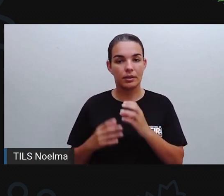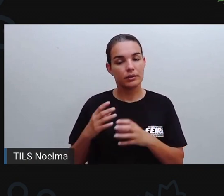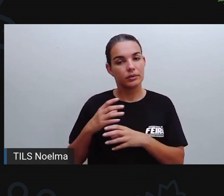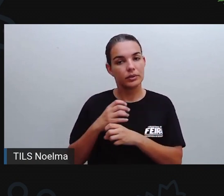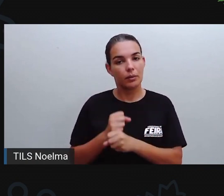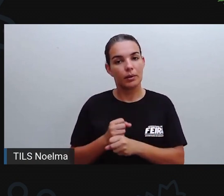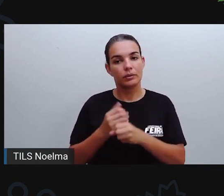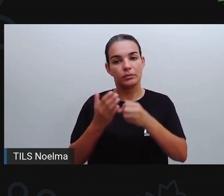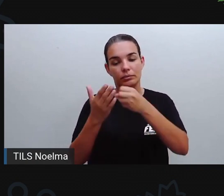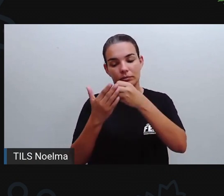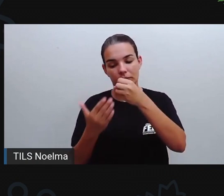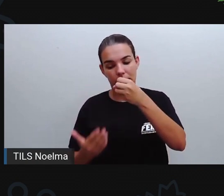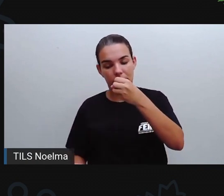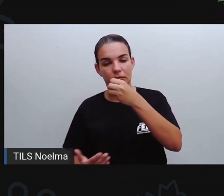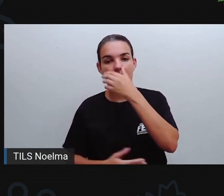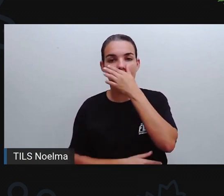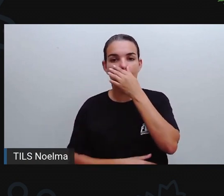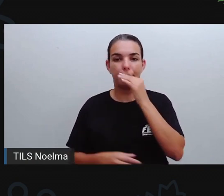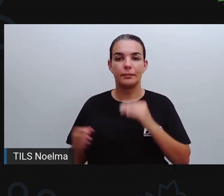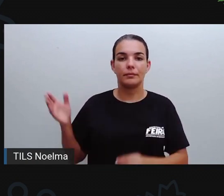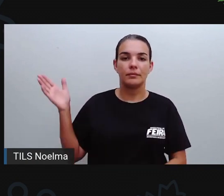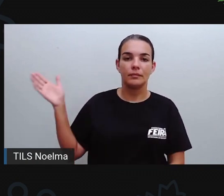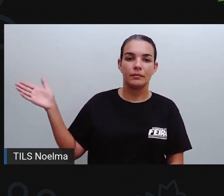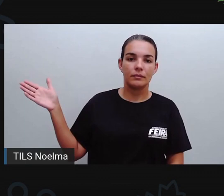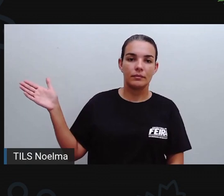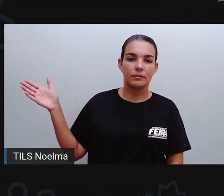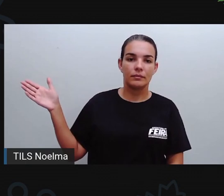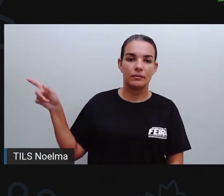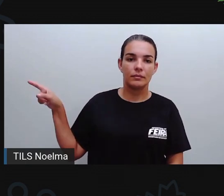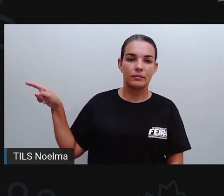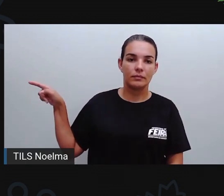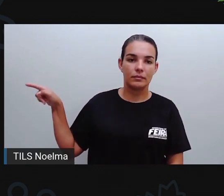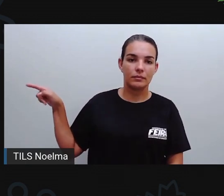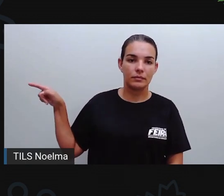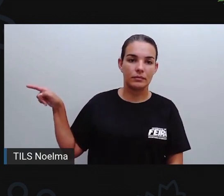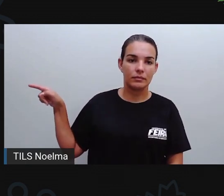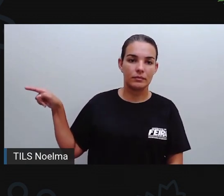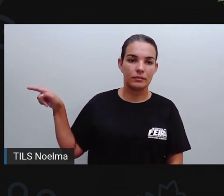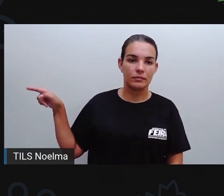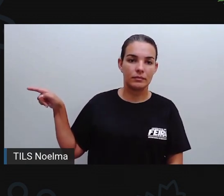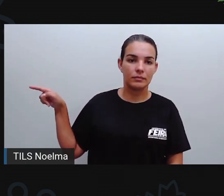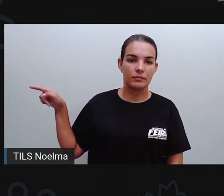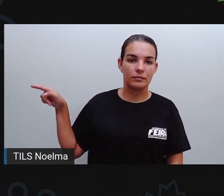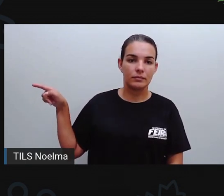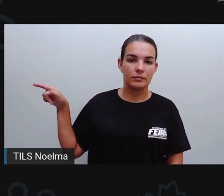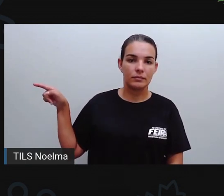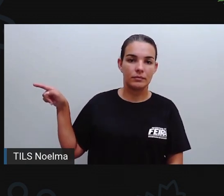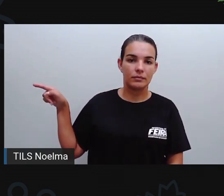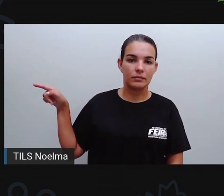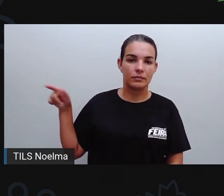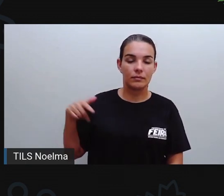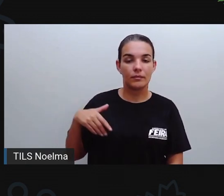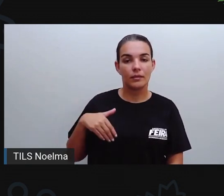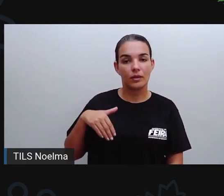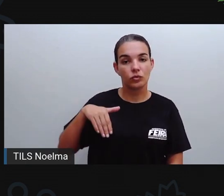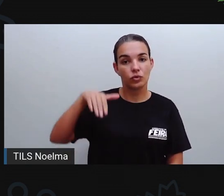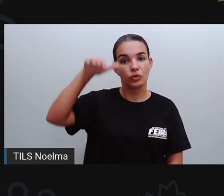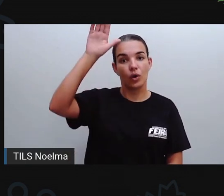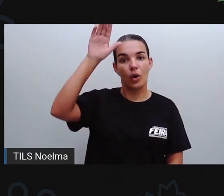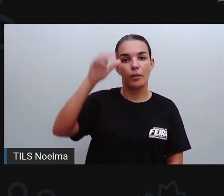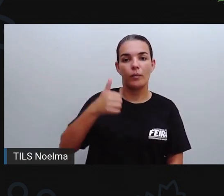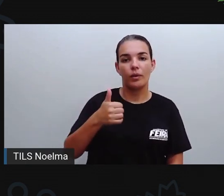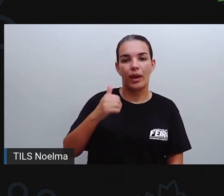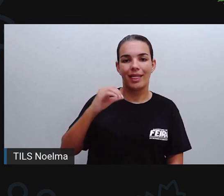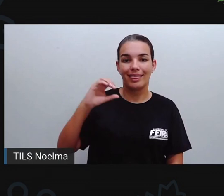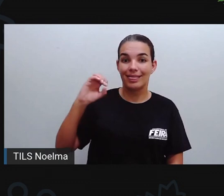Mais 0, 10, né? Então, vão 1 para... não, está indo quanto? 10. Está indo 1 dezena,